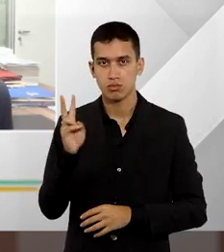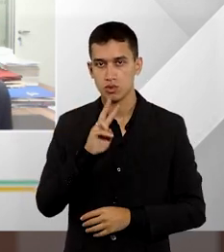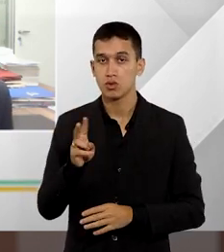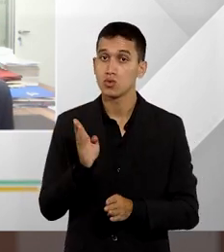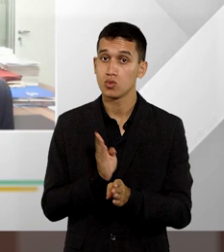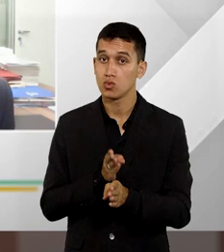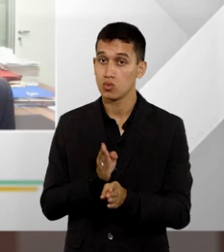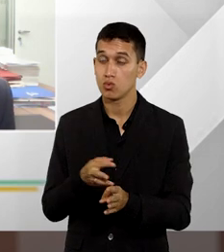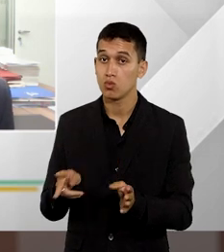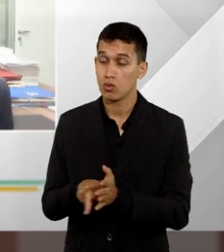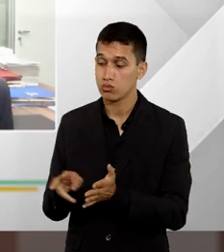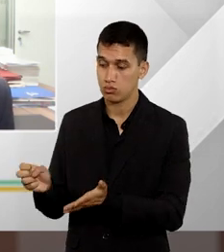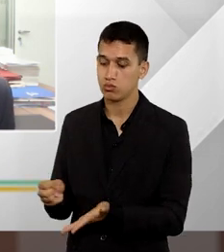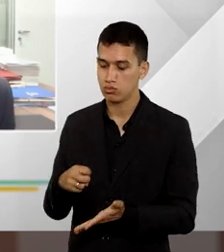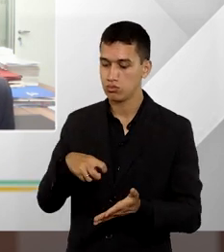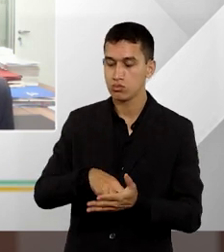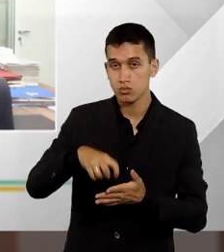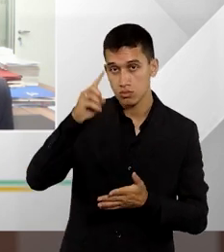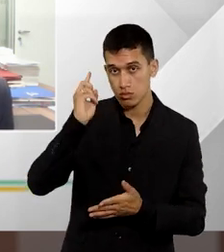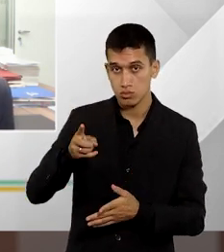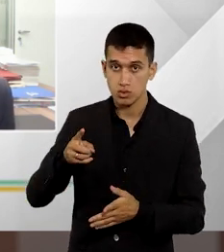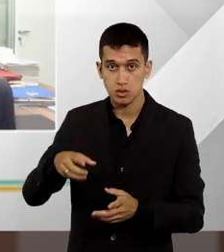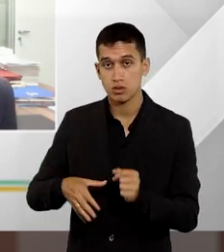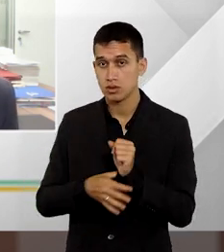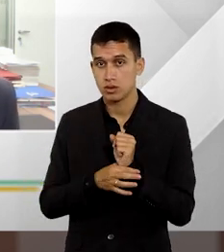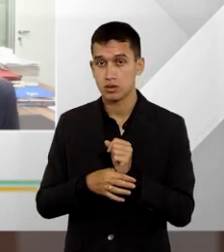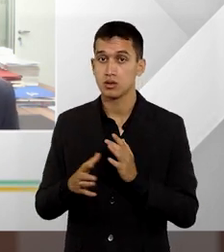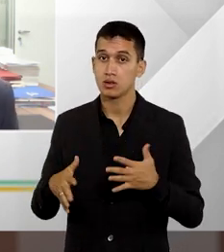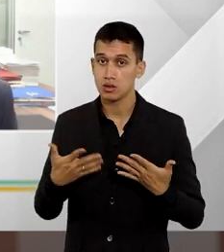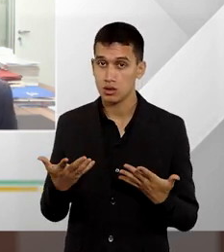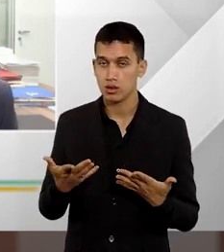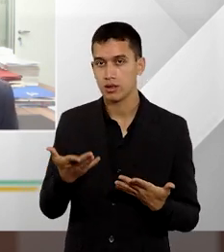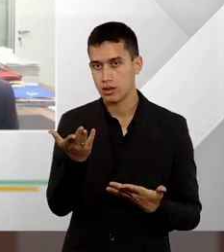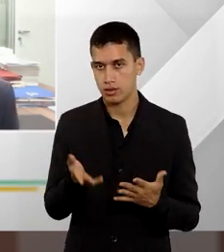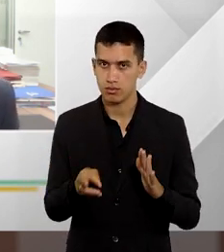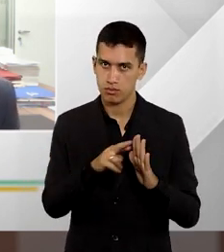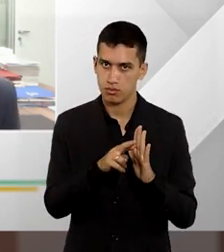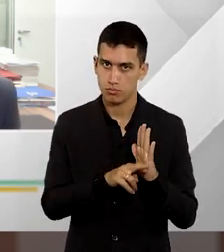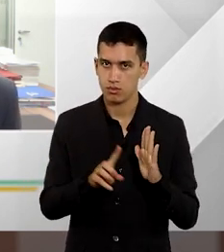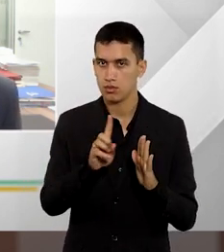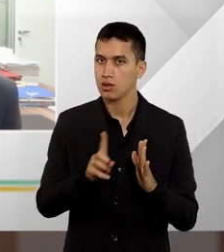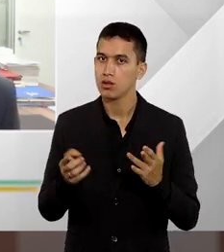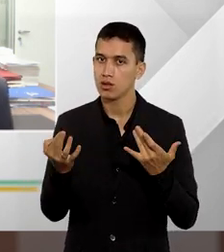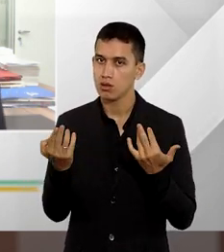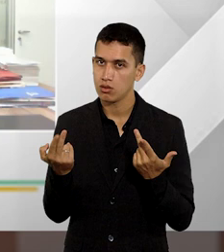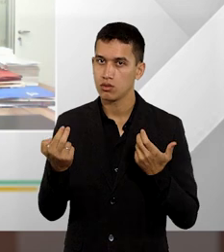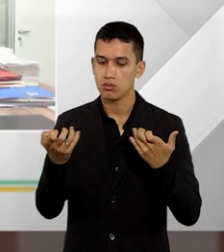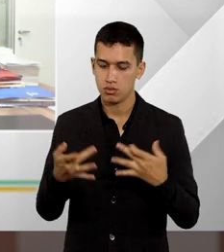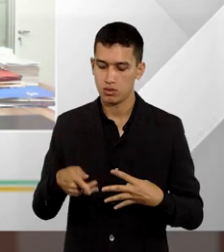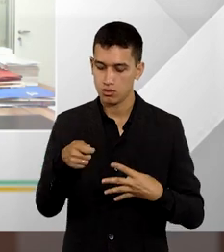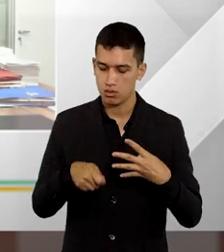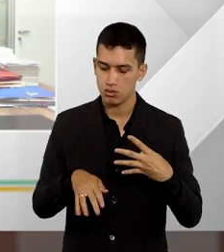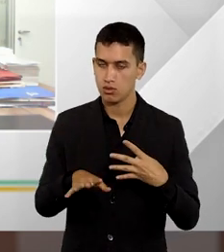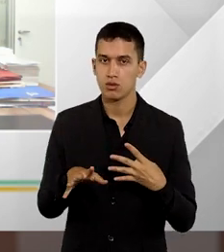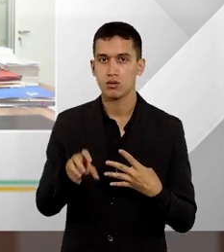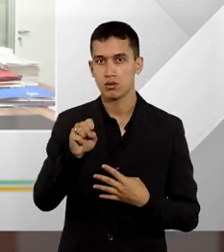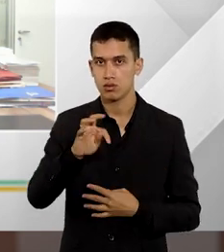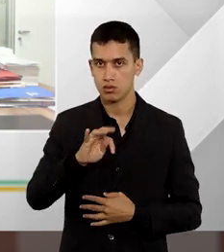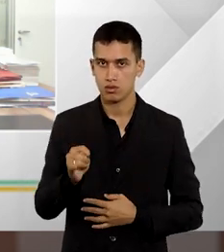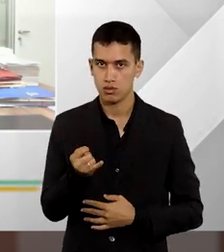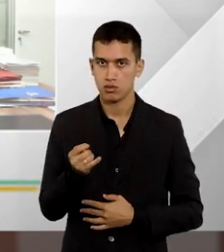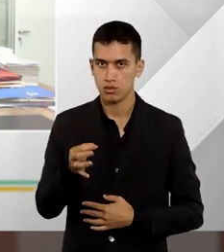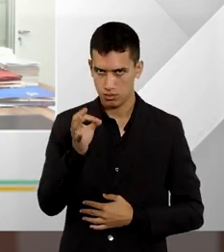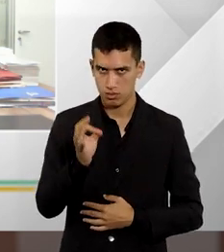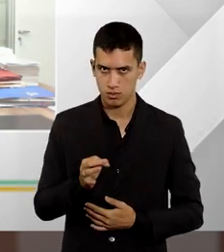cumprimento de sentença em mandado de segurança, entretanto, essa não é a regra segundo a jurisprudência do STJ, certo, doutor Rafael?